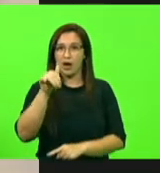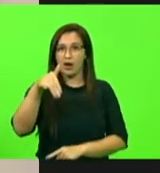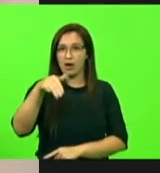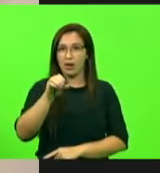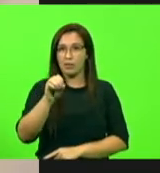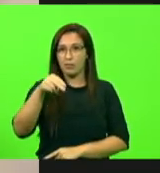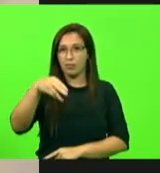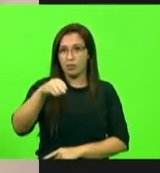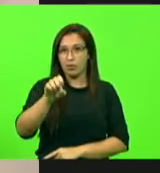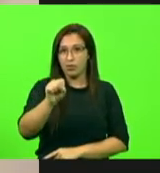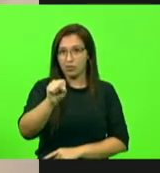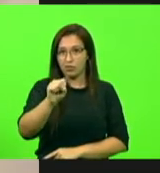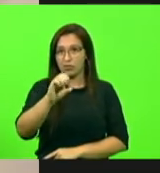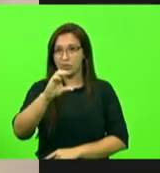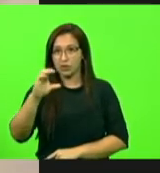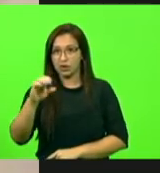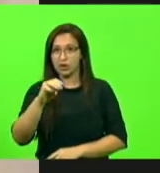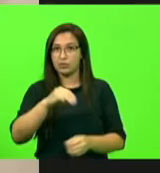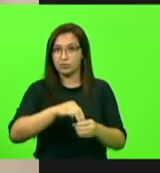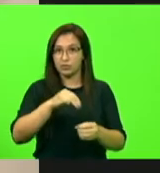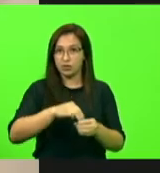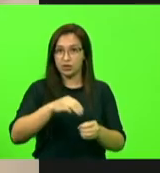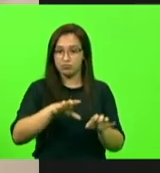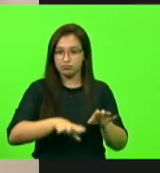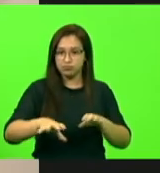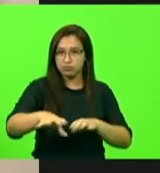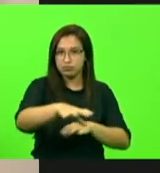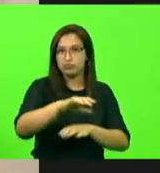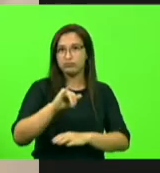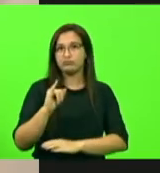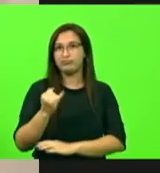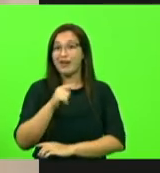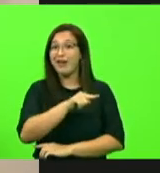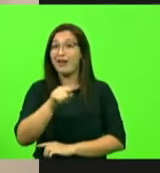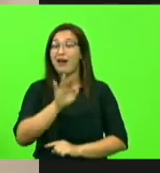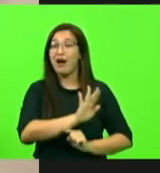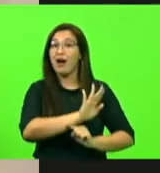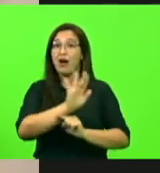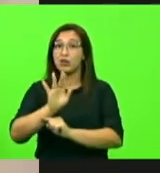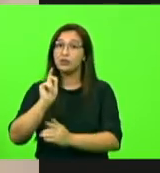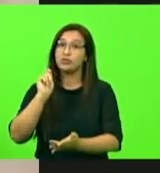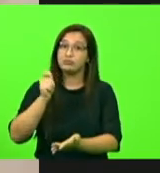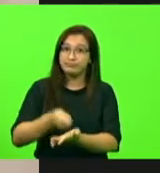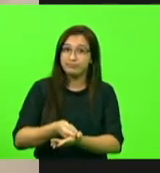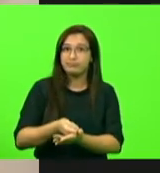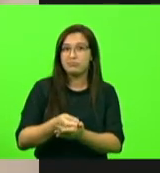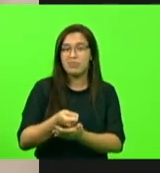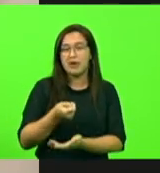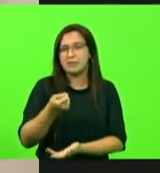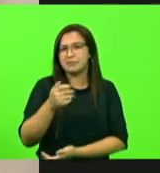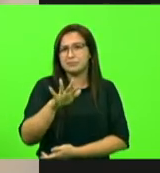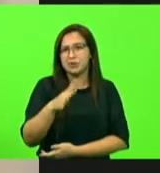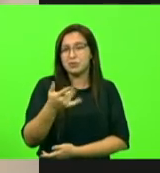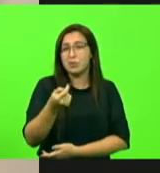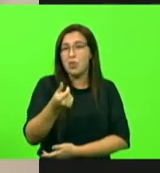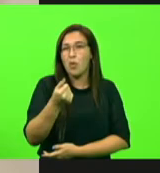dos municípios da nossa região no entorno de Joinville, que também vão ajudar a pagar quase 140